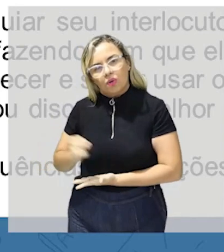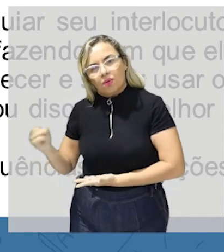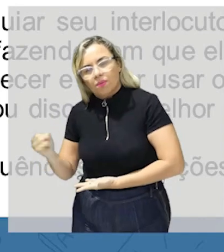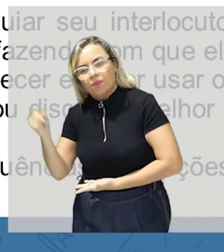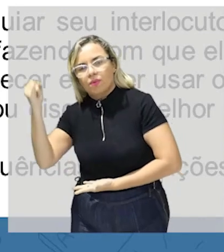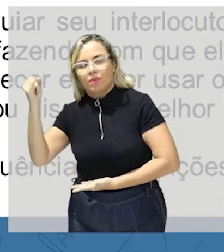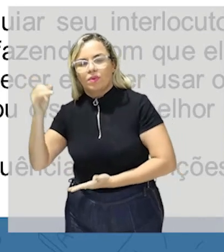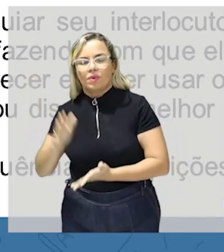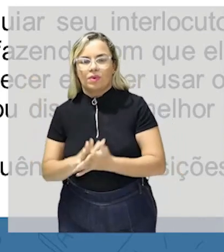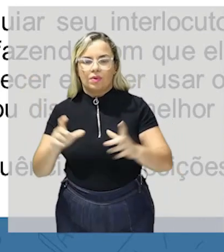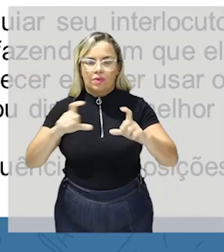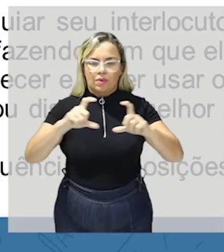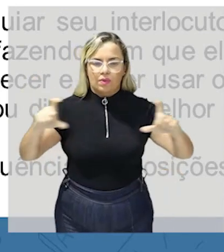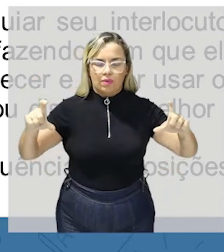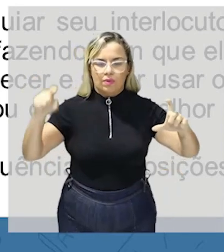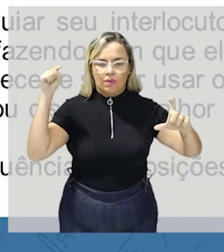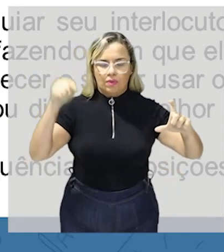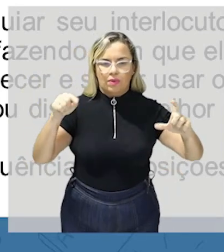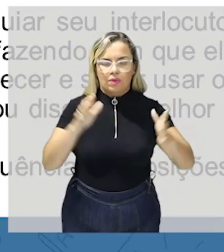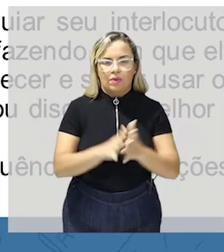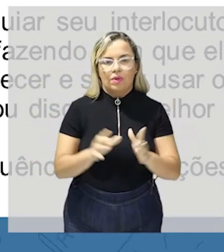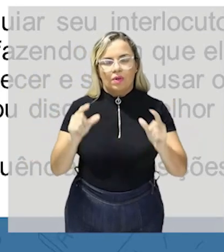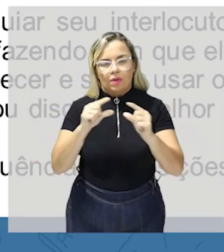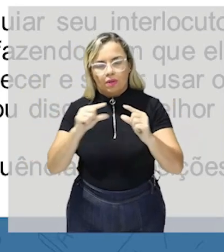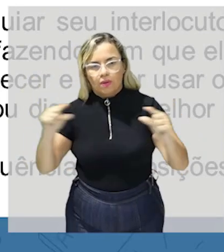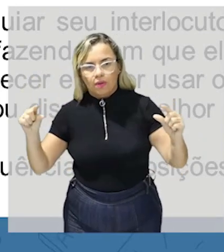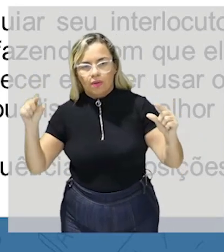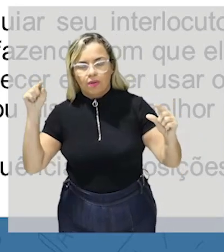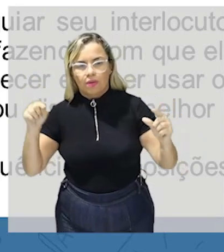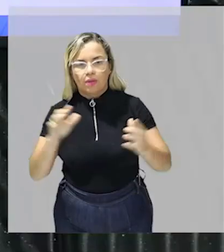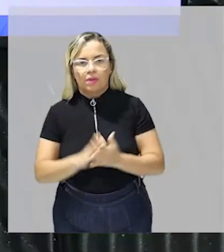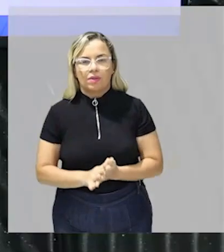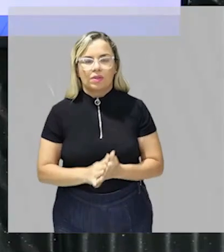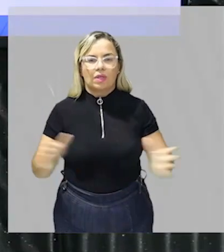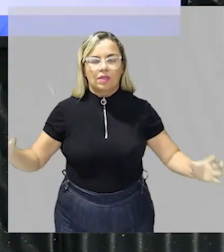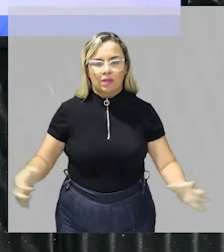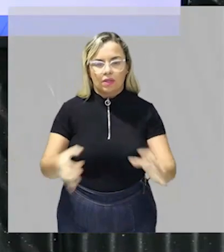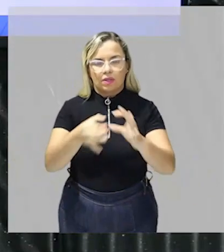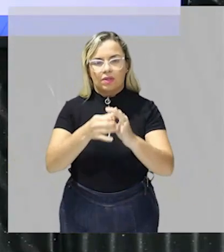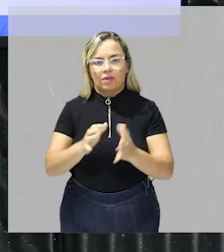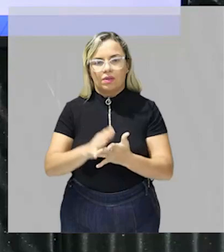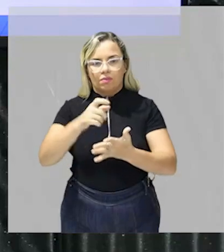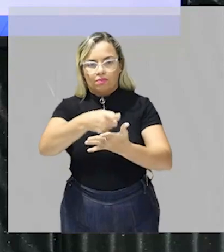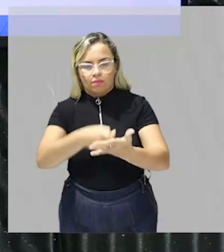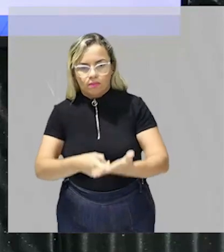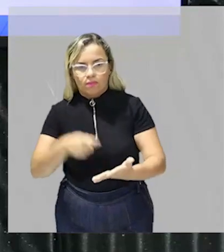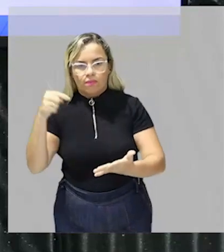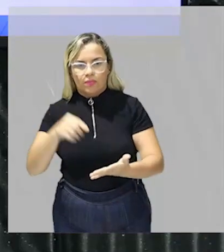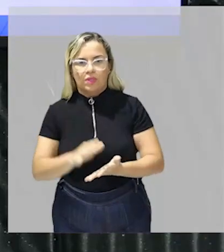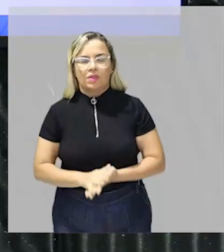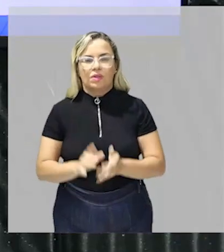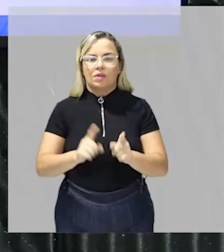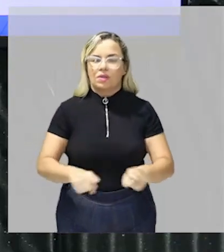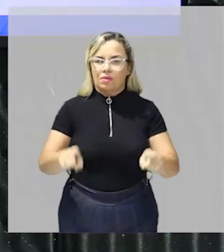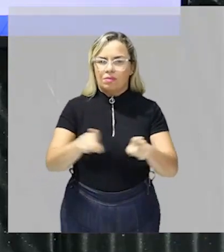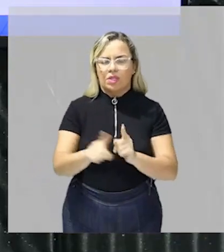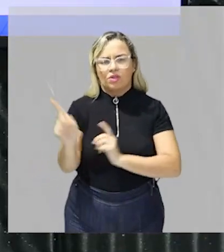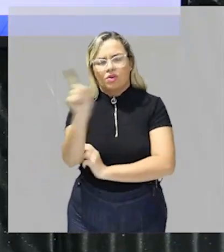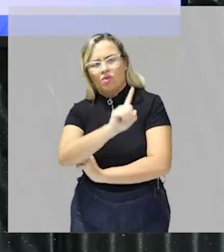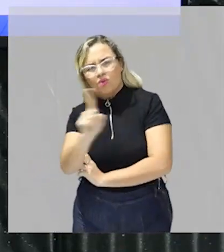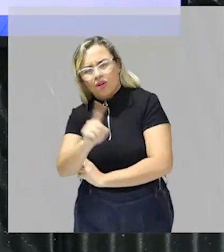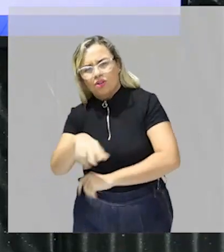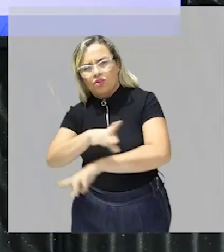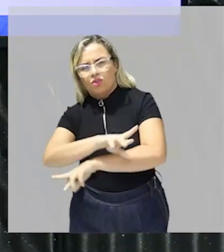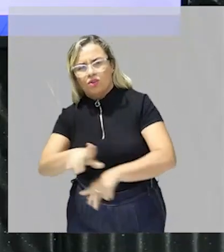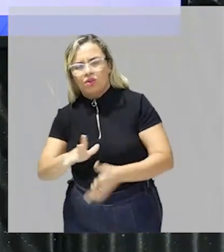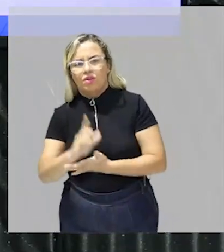orações nas ligações textuais que são esses conectivos e também não é diferente em espanhol tá galera